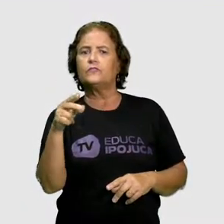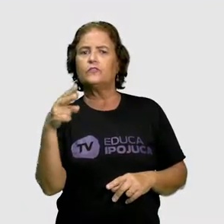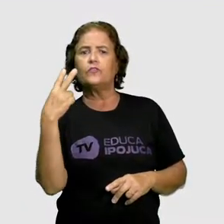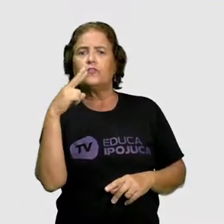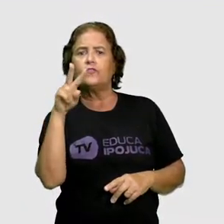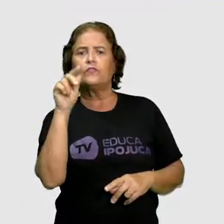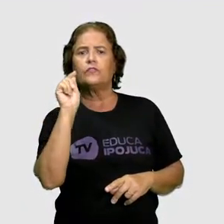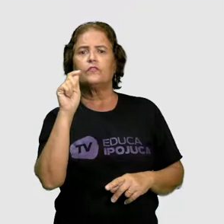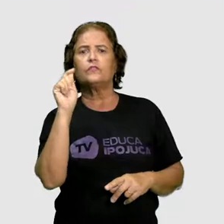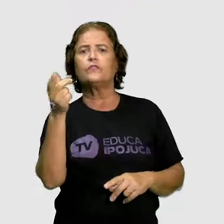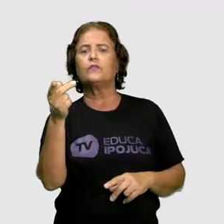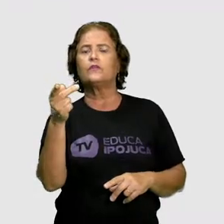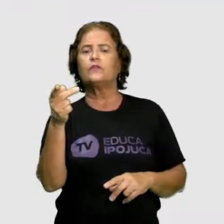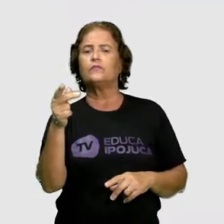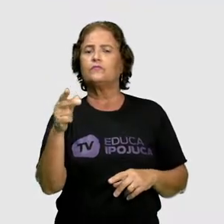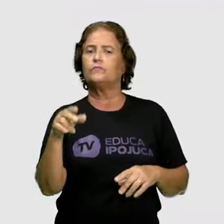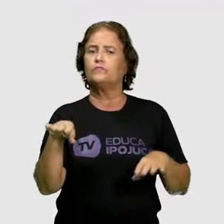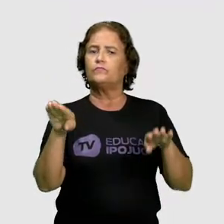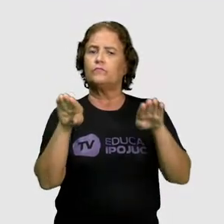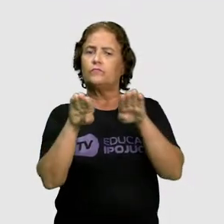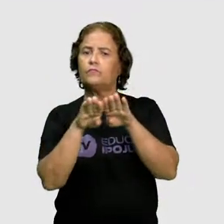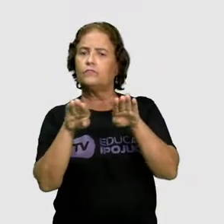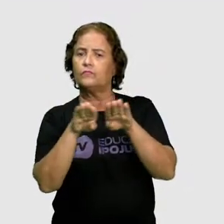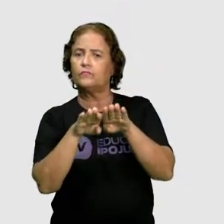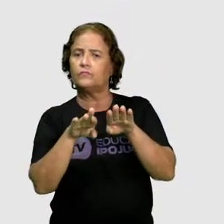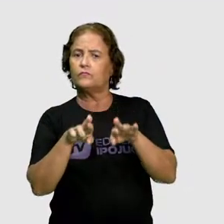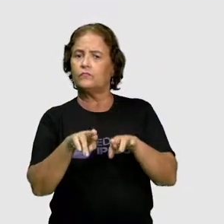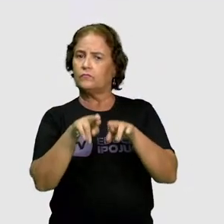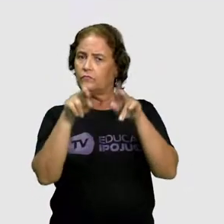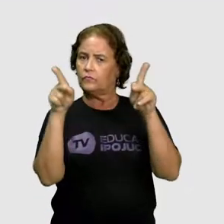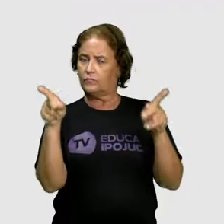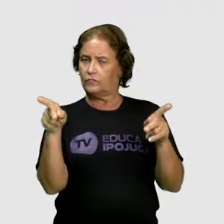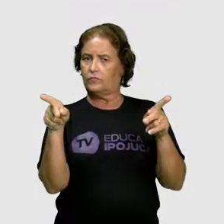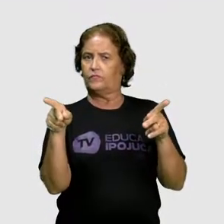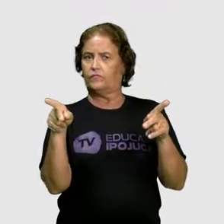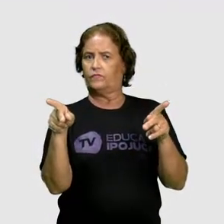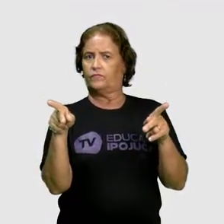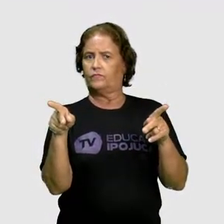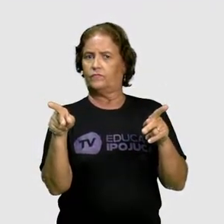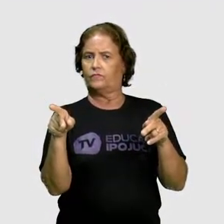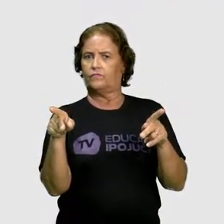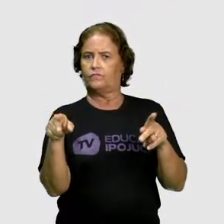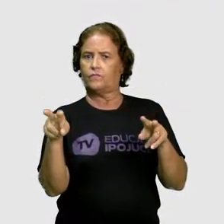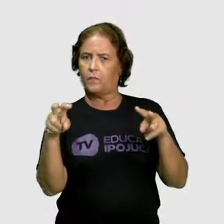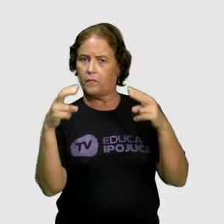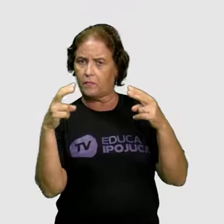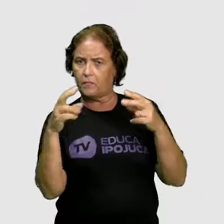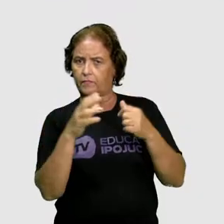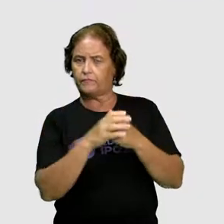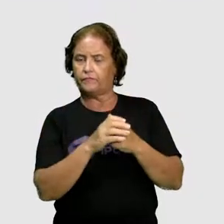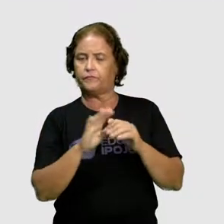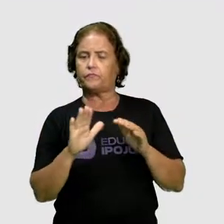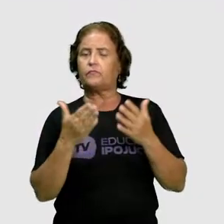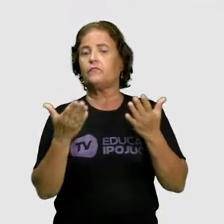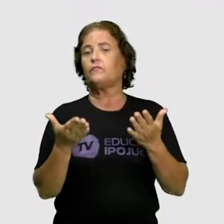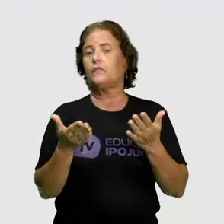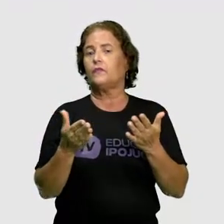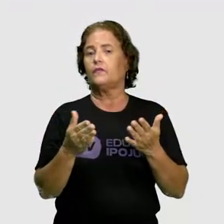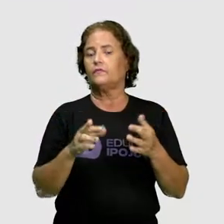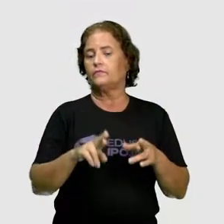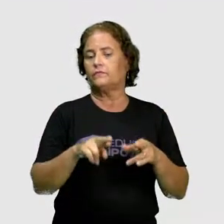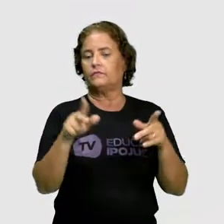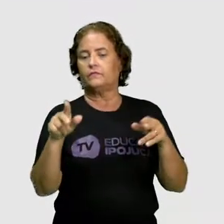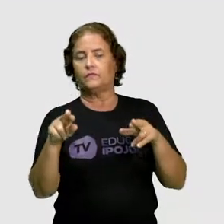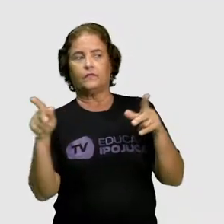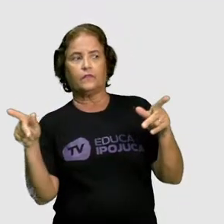De semelhanças, de diferenças. Dá para perceber? Bom, quais as diferenças que vocês percebem